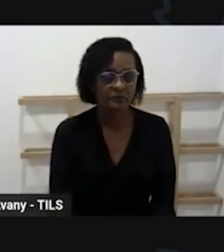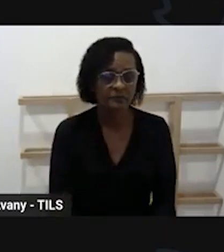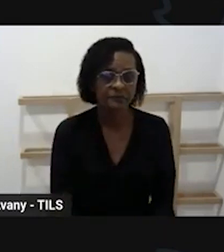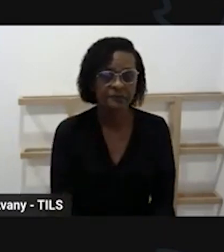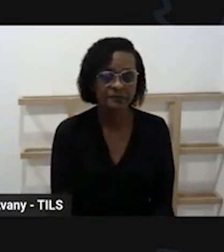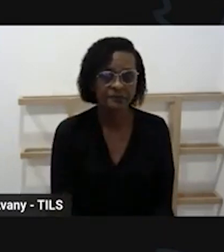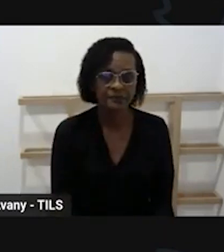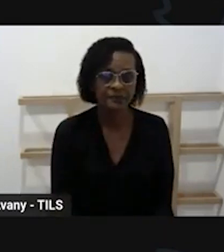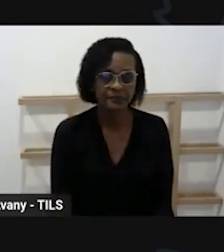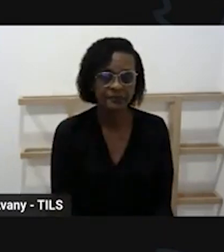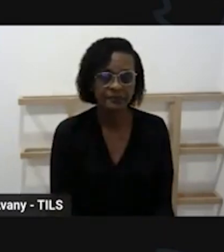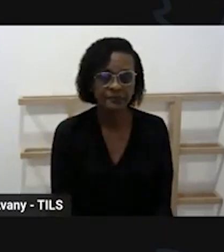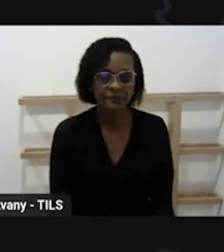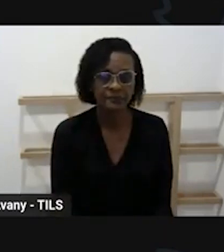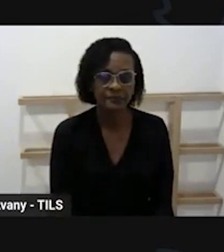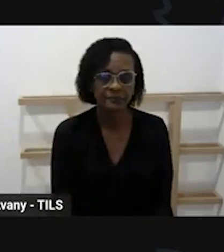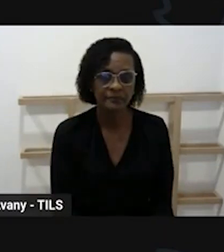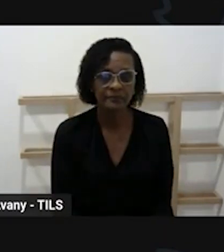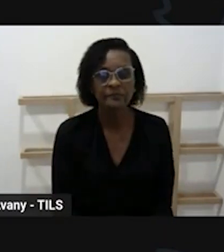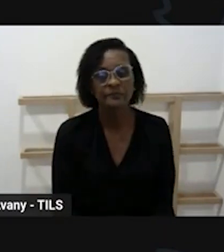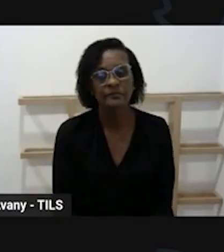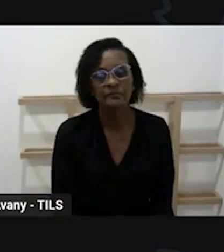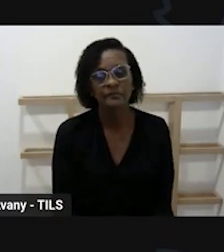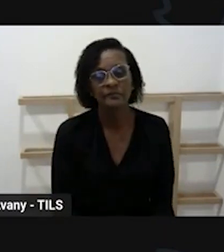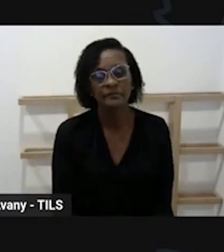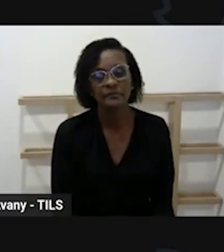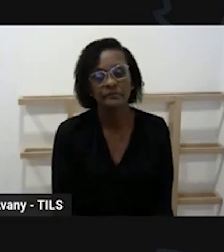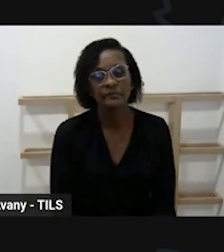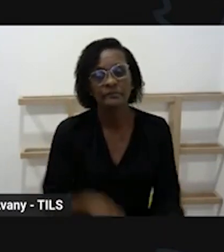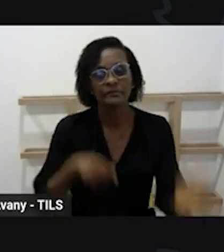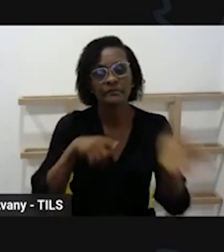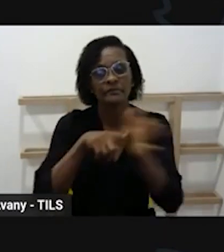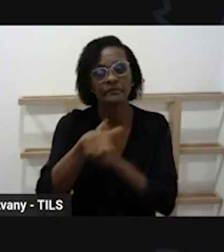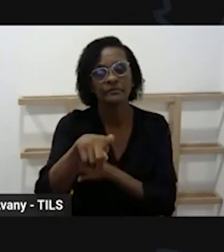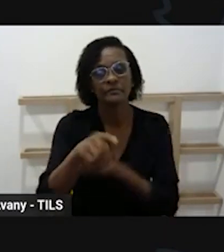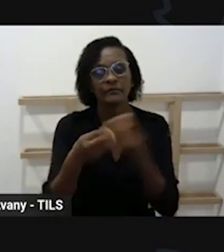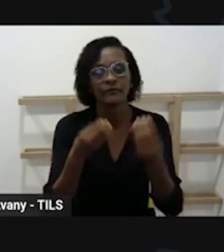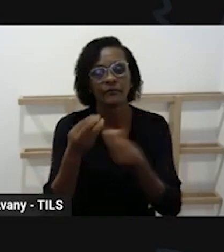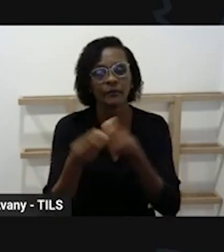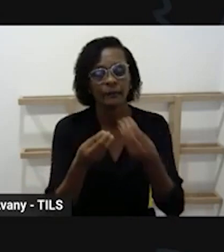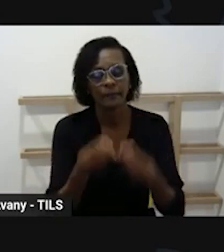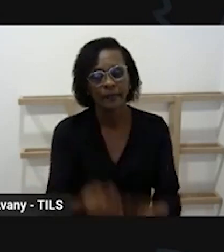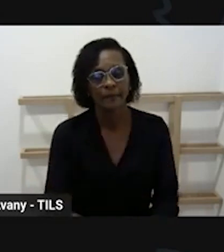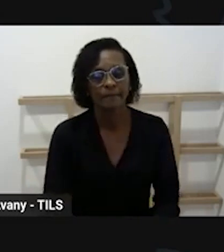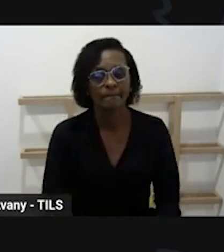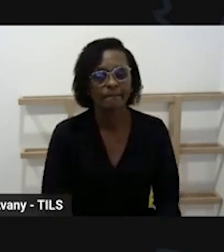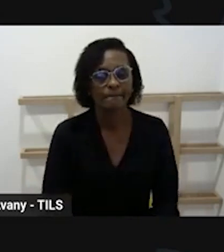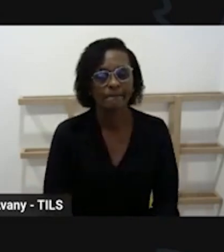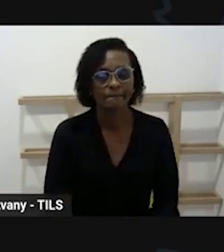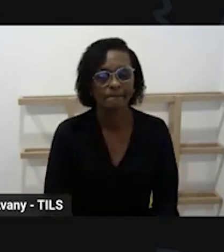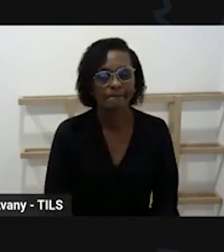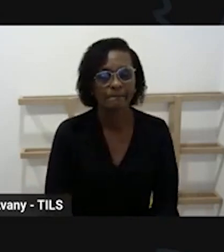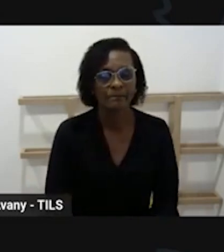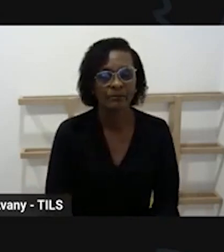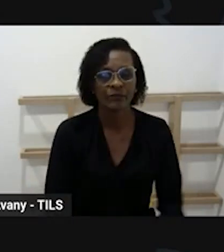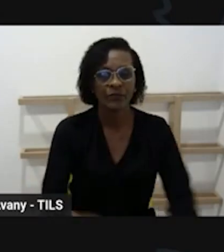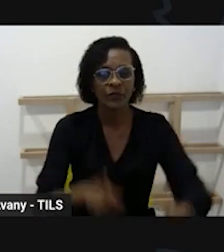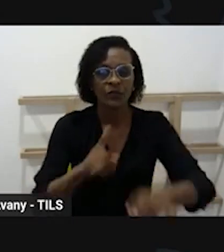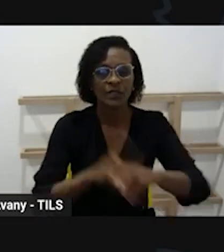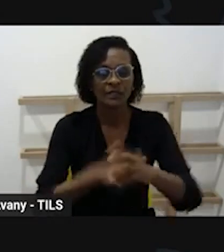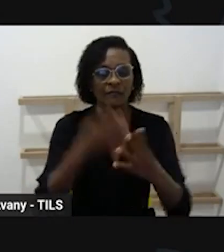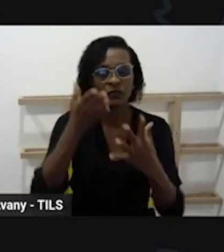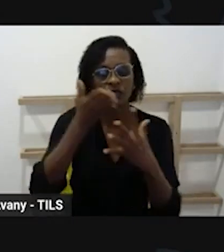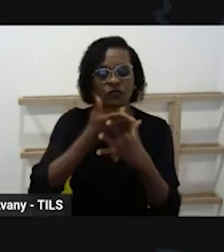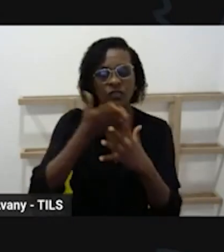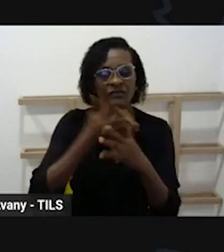mas o intervalo é com o aluno Iva Iva Mara Iva está perguntando aí se o intervalo é com o aluno